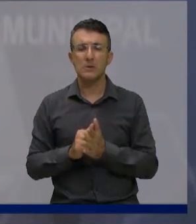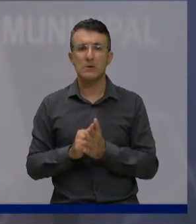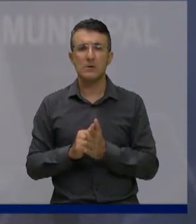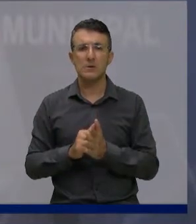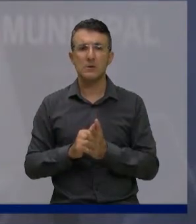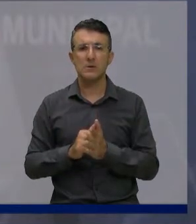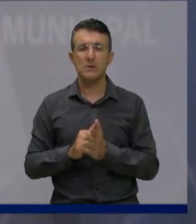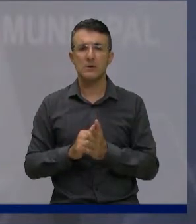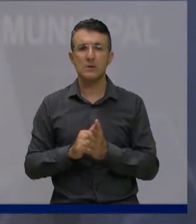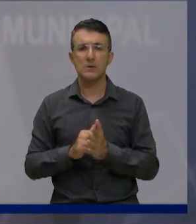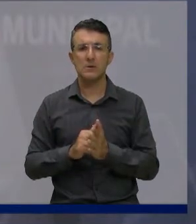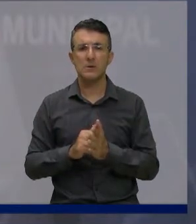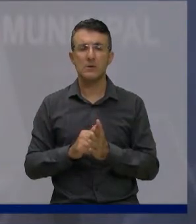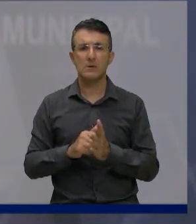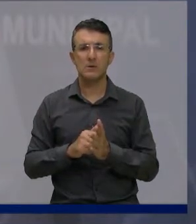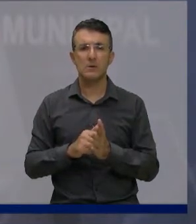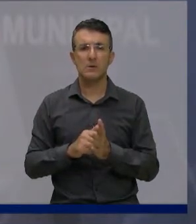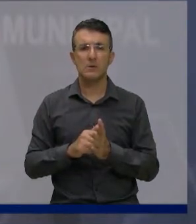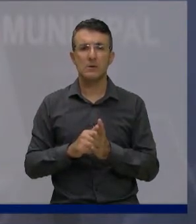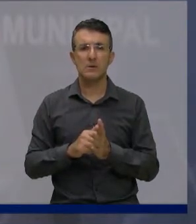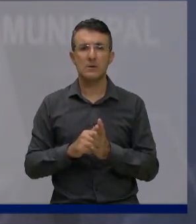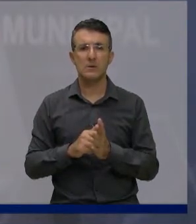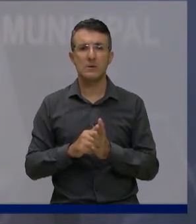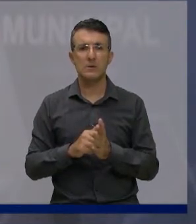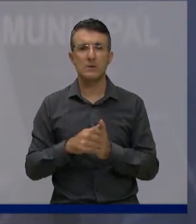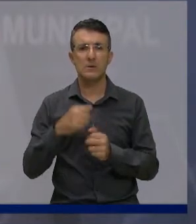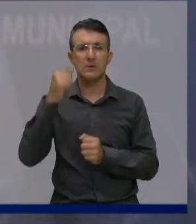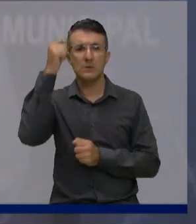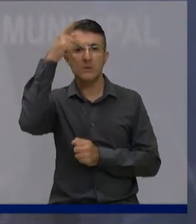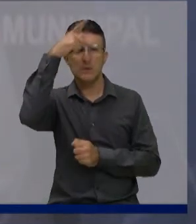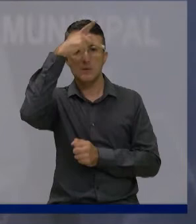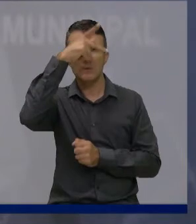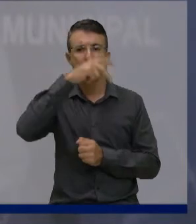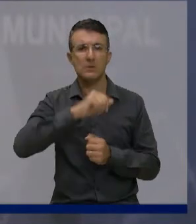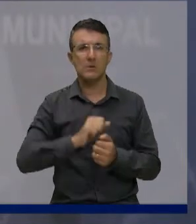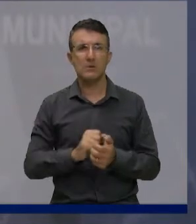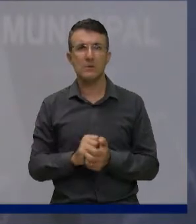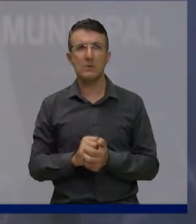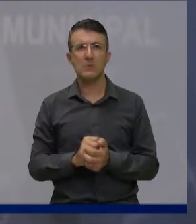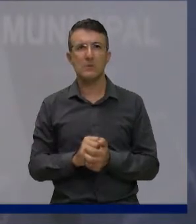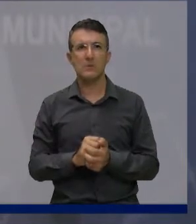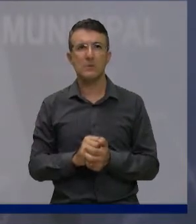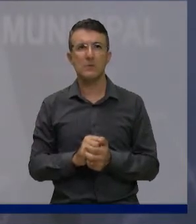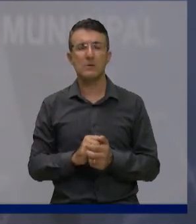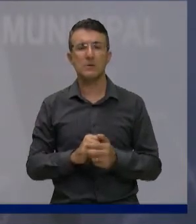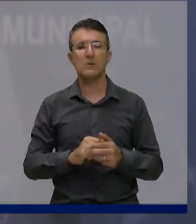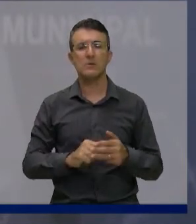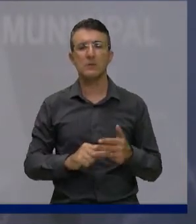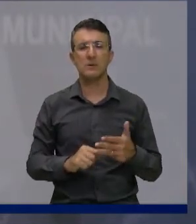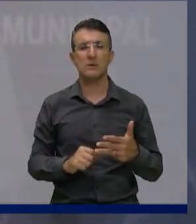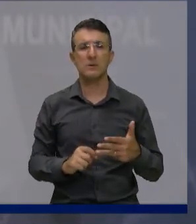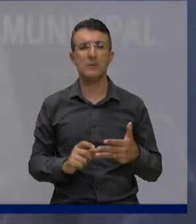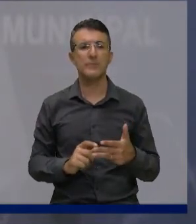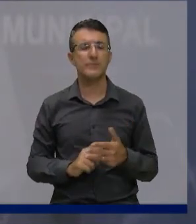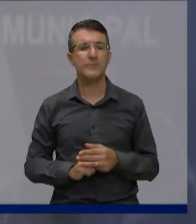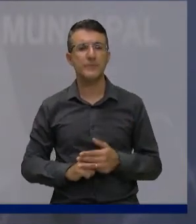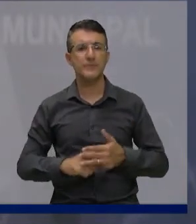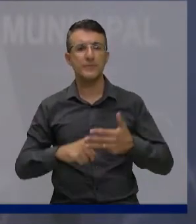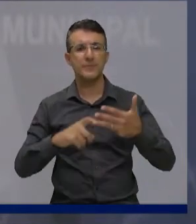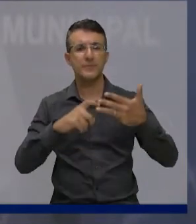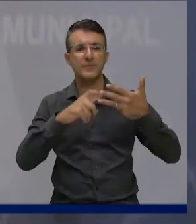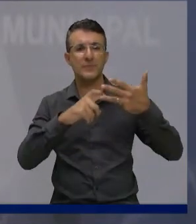está há muito tempo para sair lá na região do Morumbi, que é uma ligação